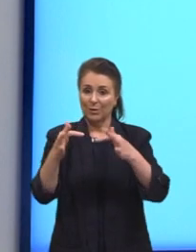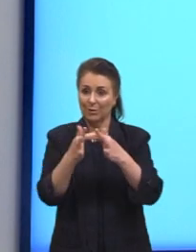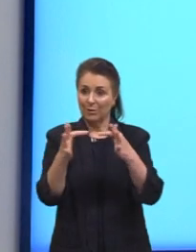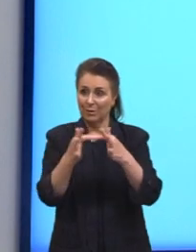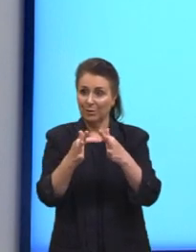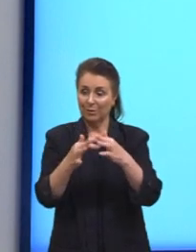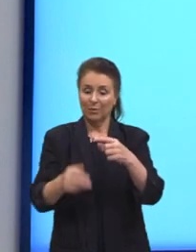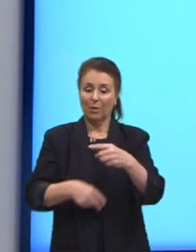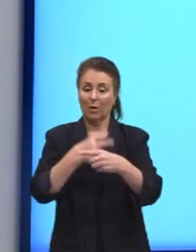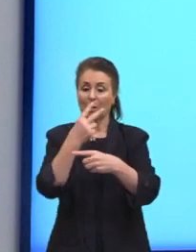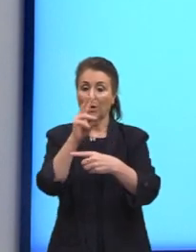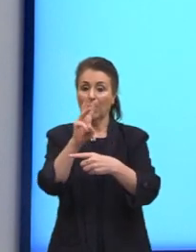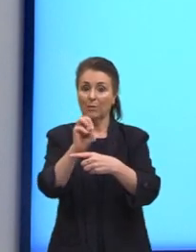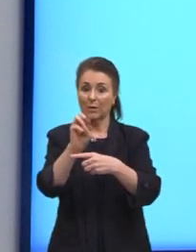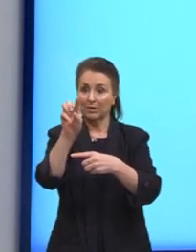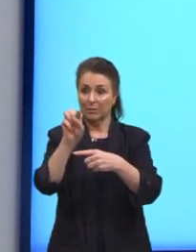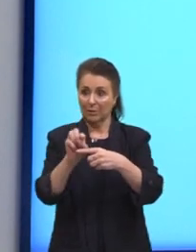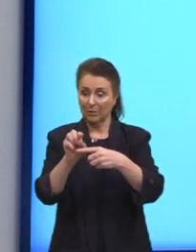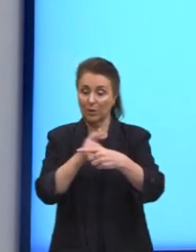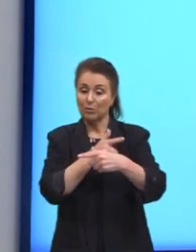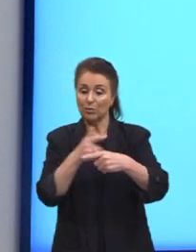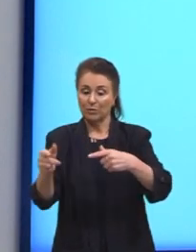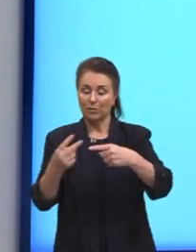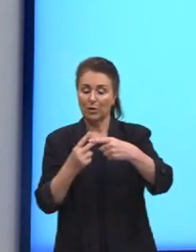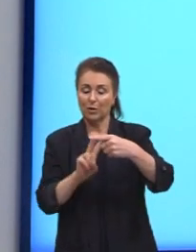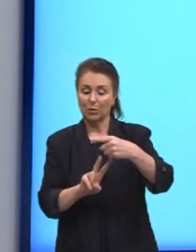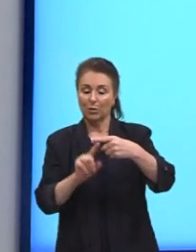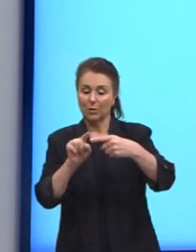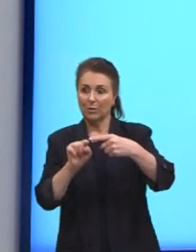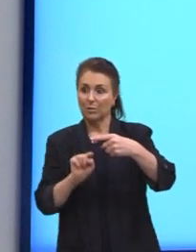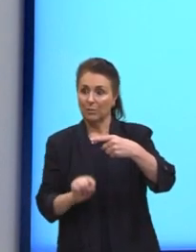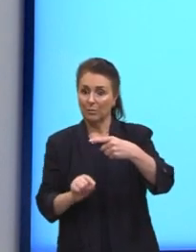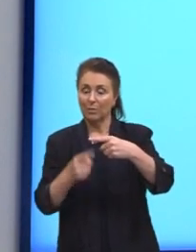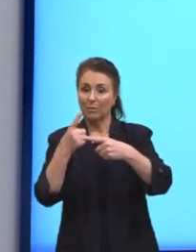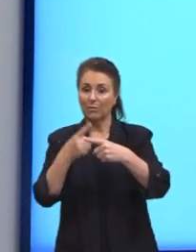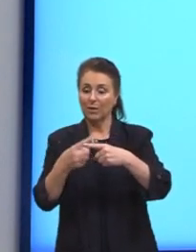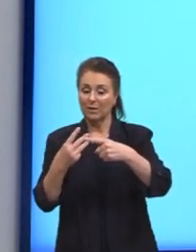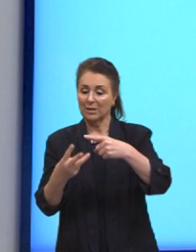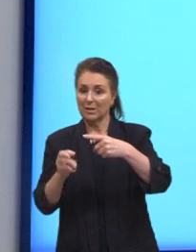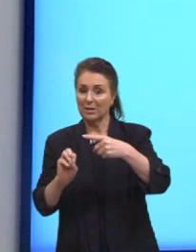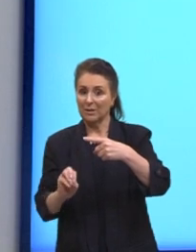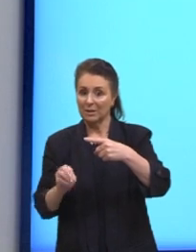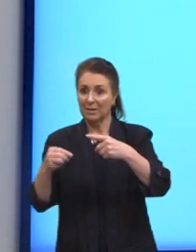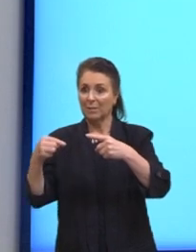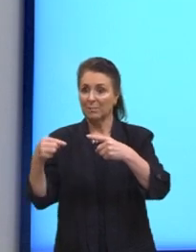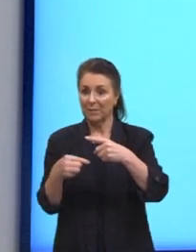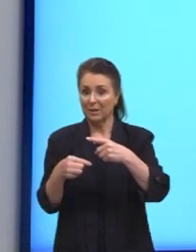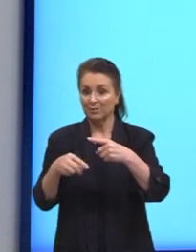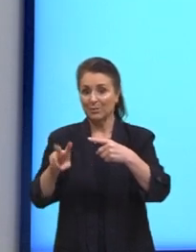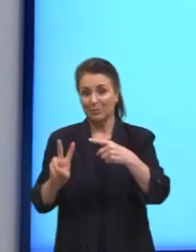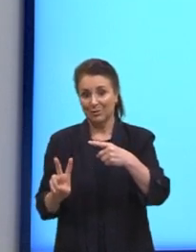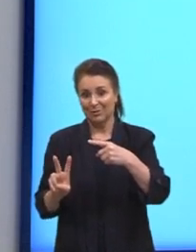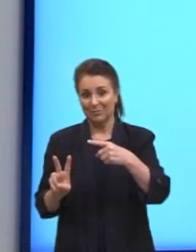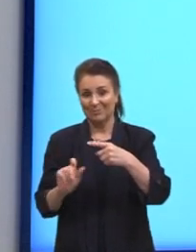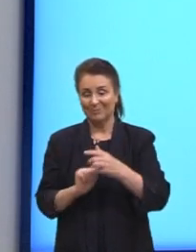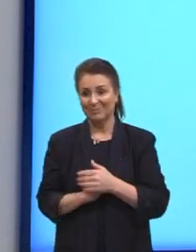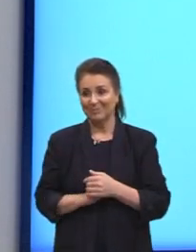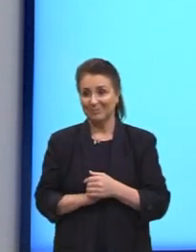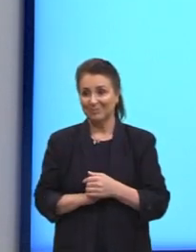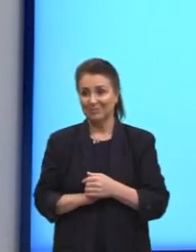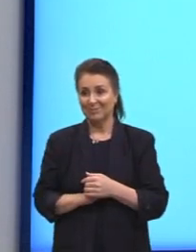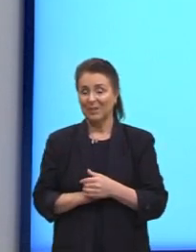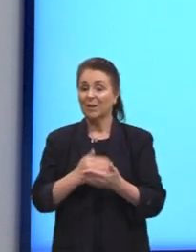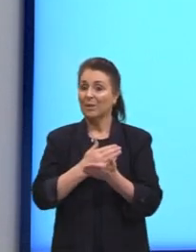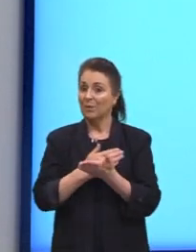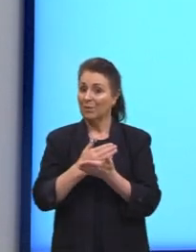dividido pelo fatorial de 2 vezes o fatorial de 30 menos 2. A gente vai